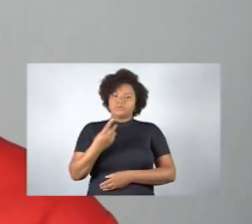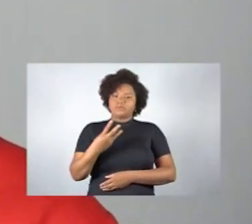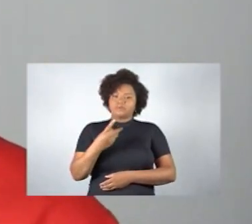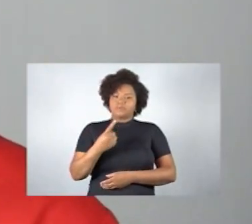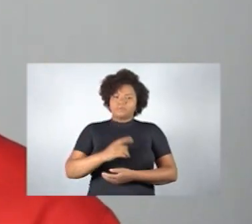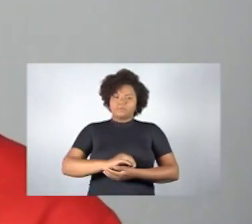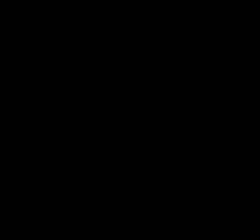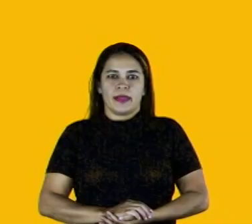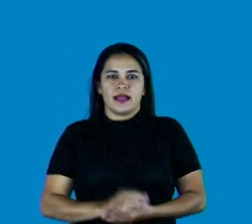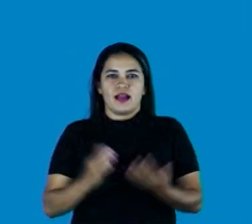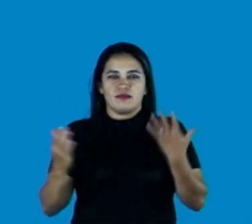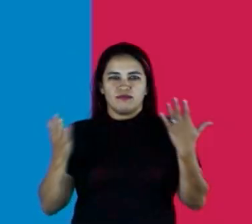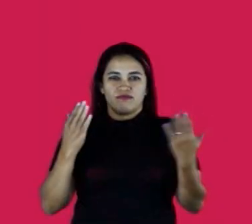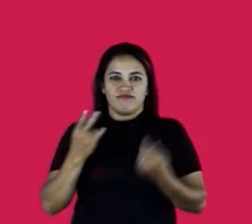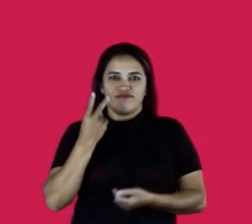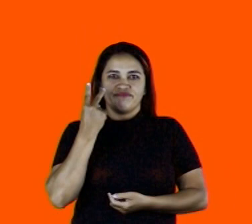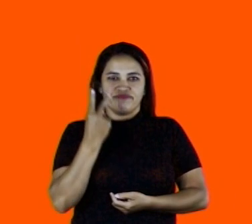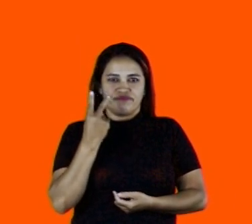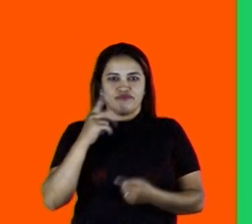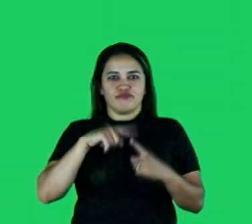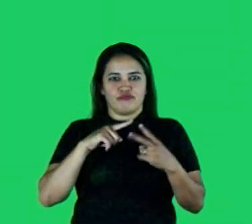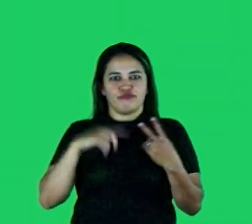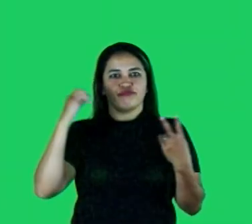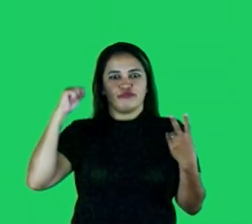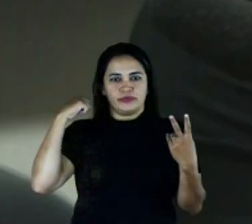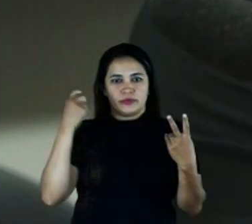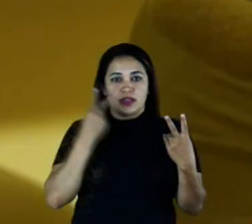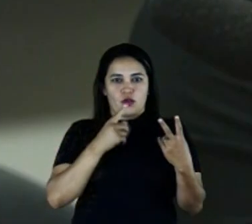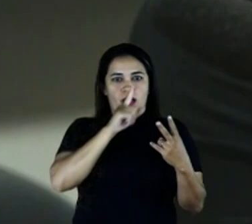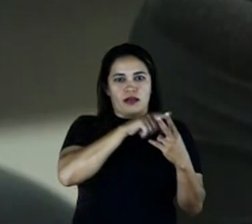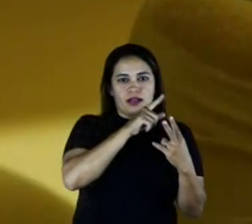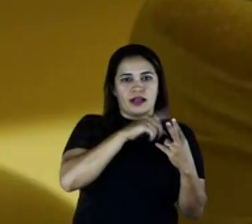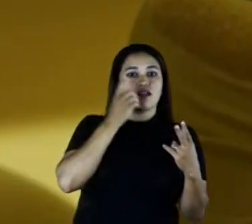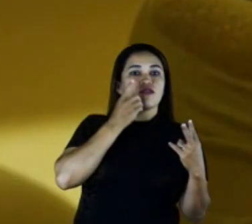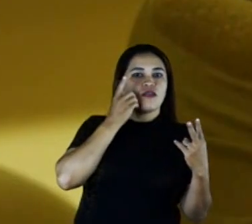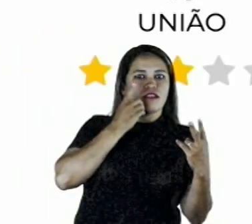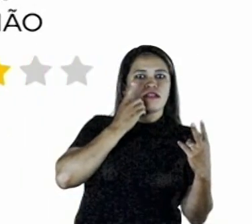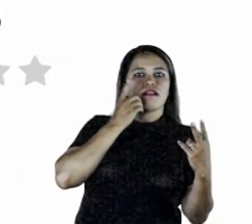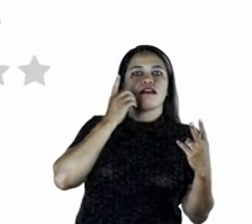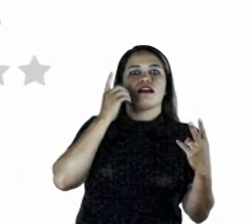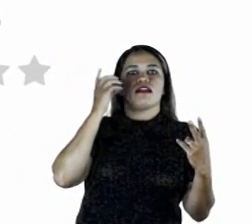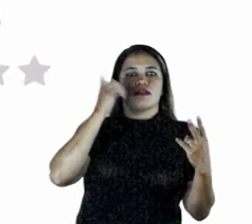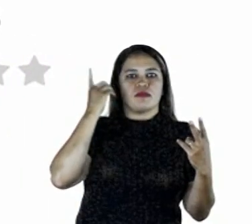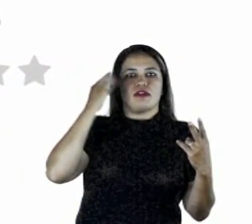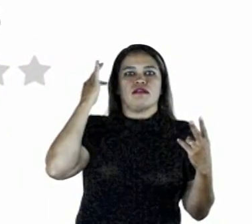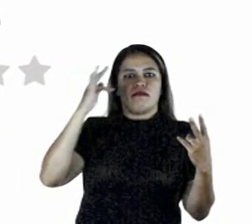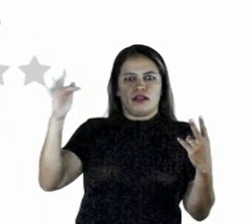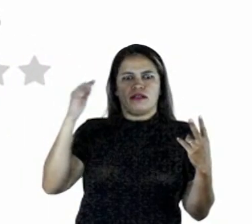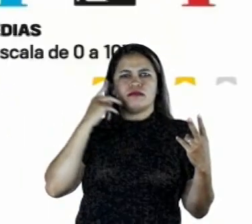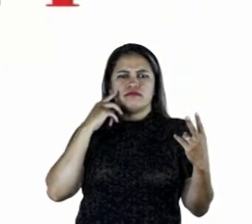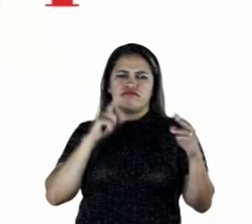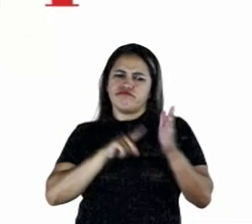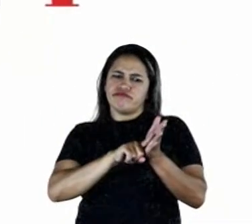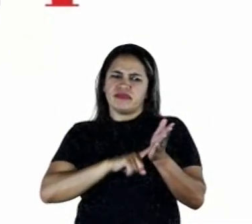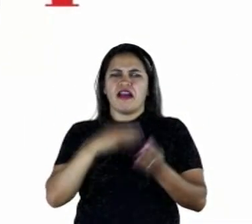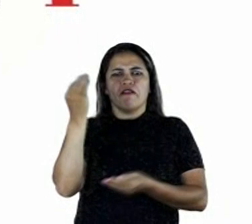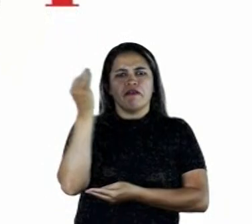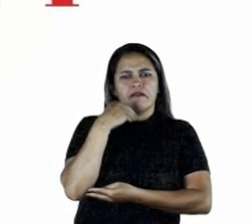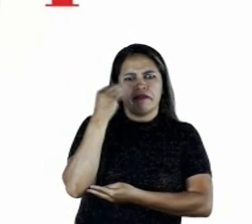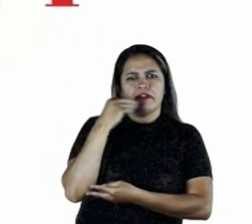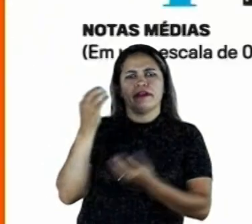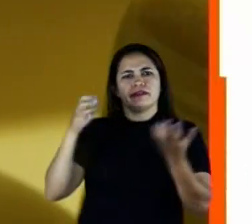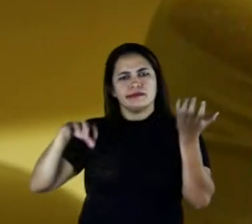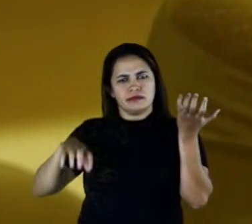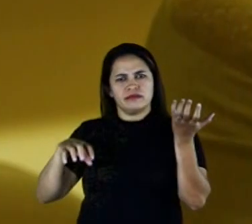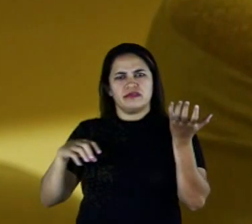131. Compare as duas candidatas ao Senado. De um lado, a Dorinha, deputada federal avaliada como mediana e fraca